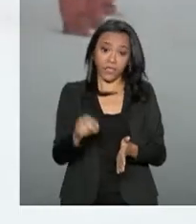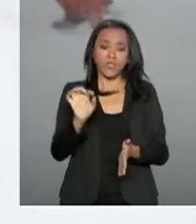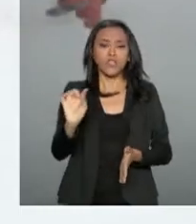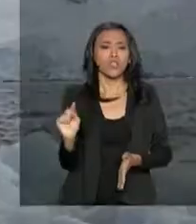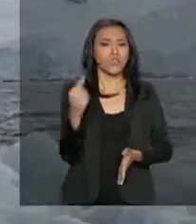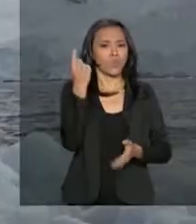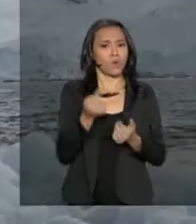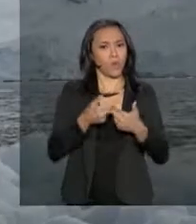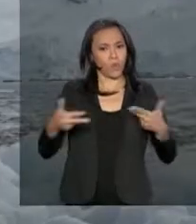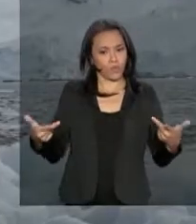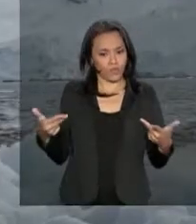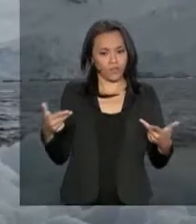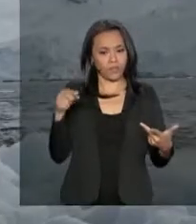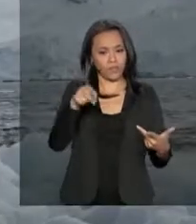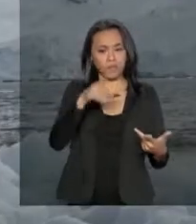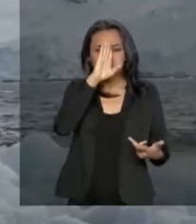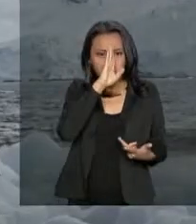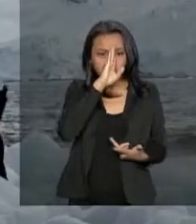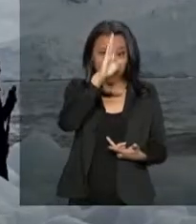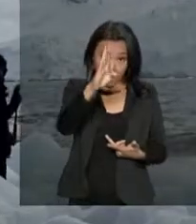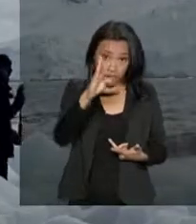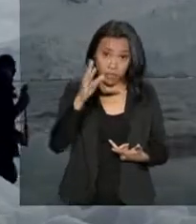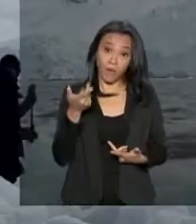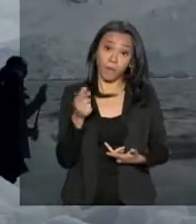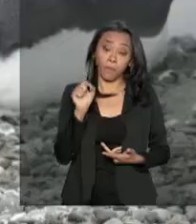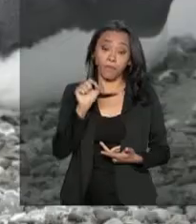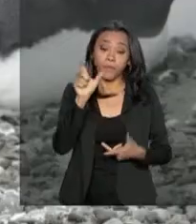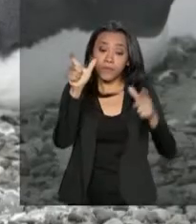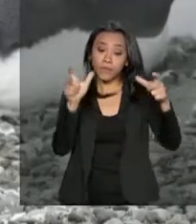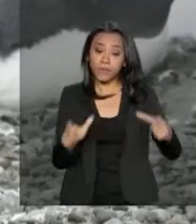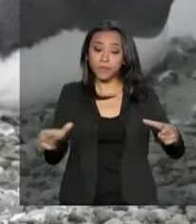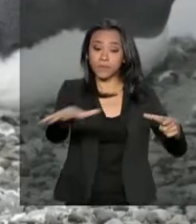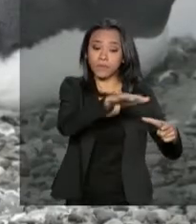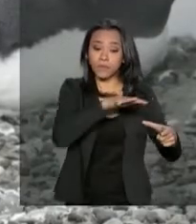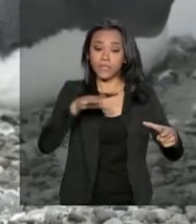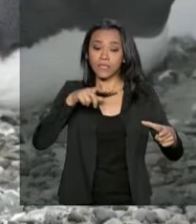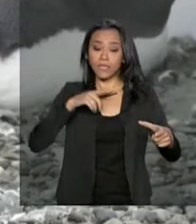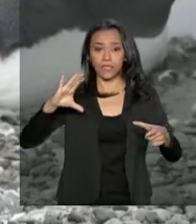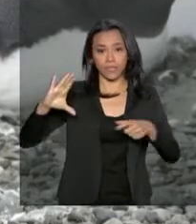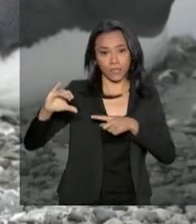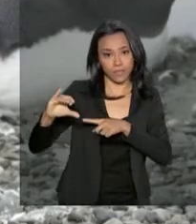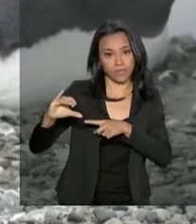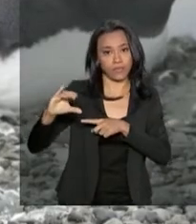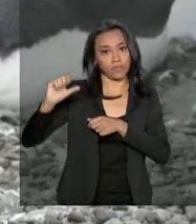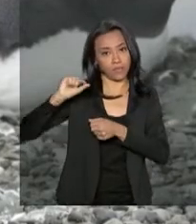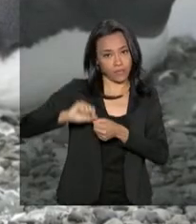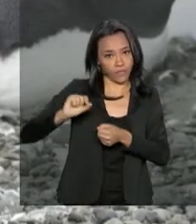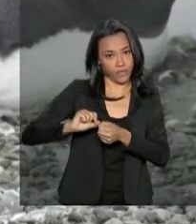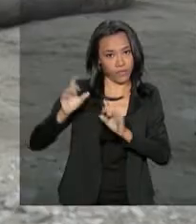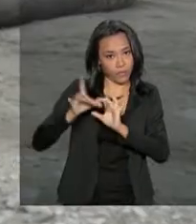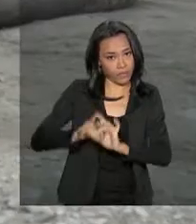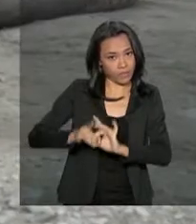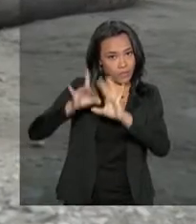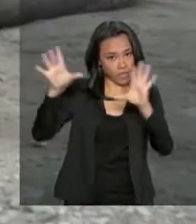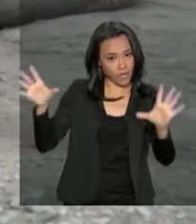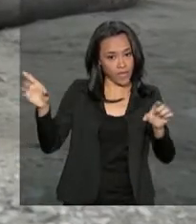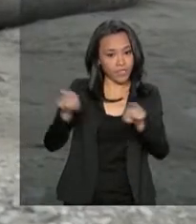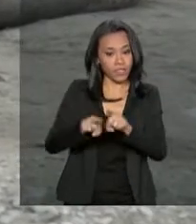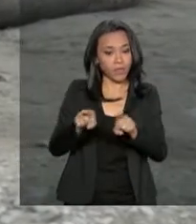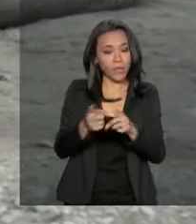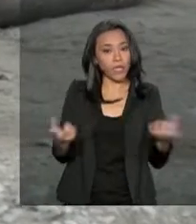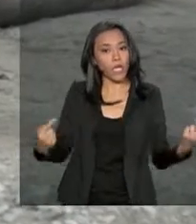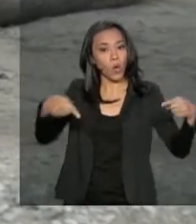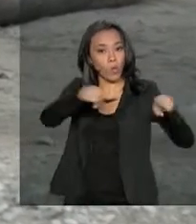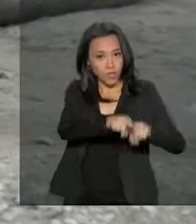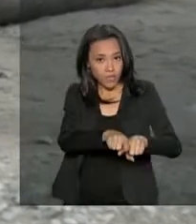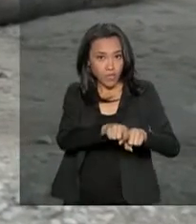condição, ponto central no Tratado Antártico, que estabelece que a ciência deve ser feita com liberdade e cooperação.